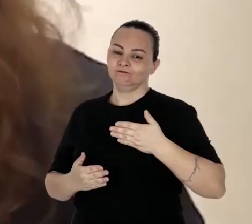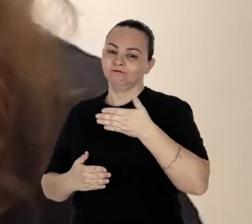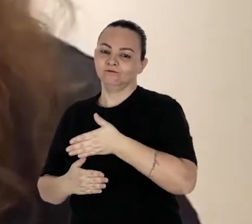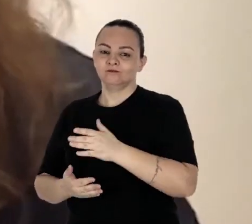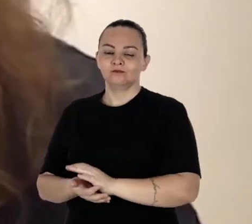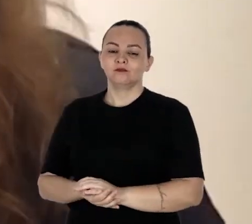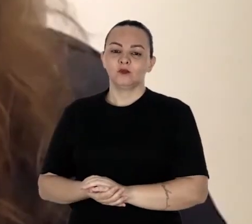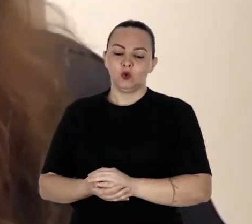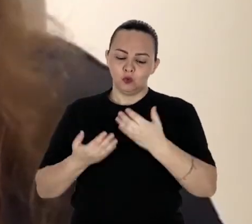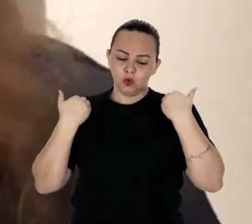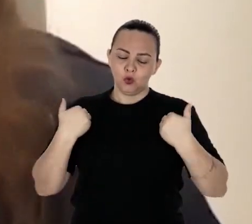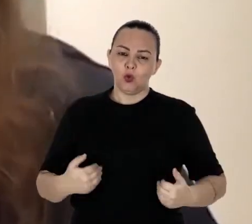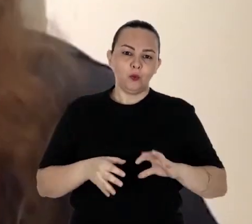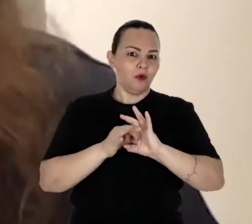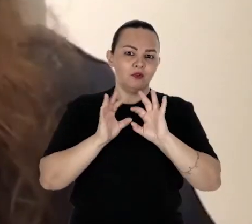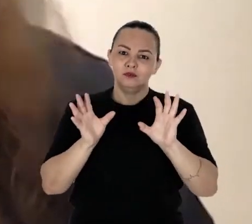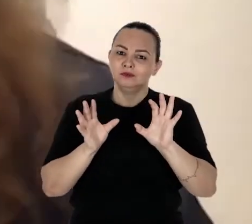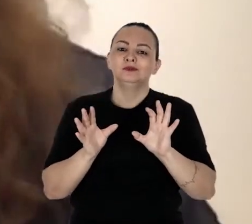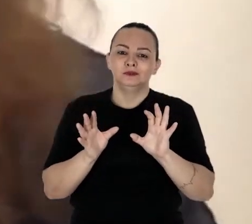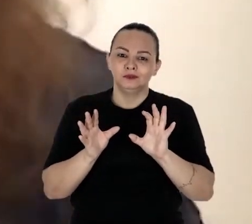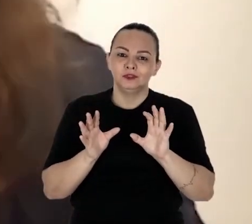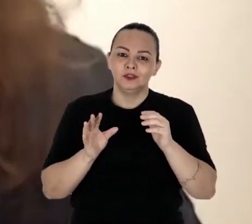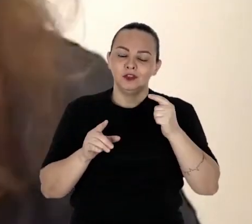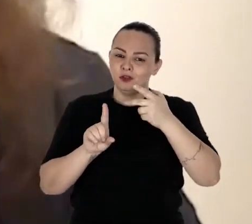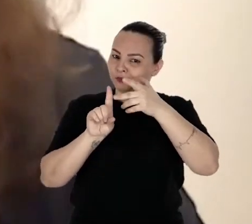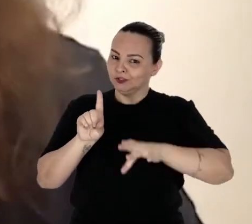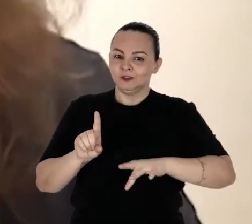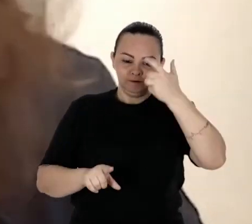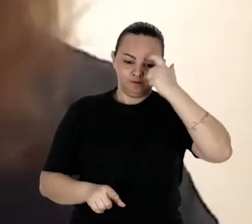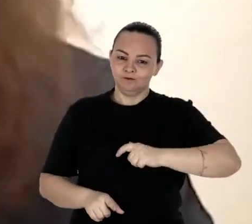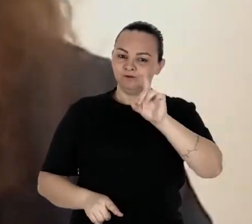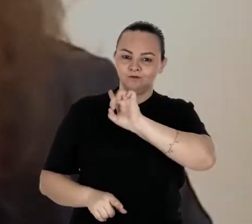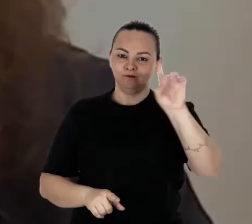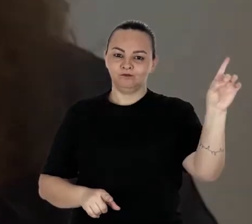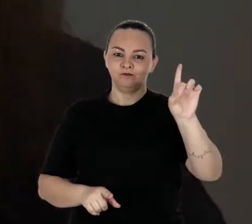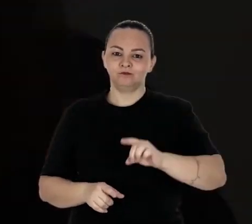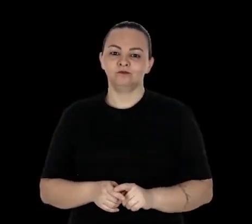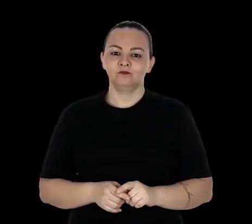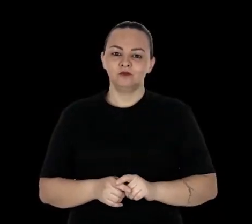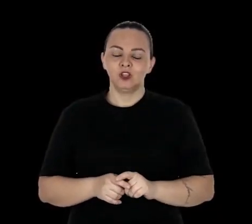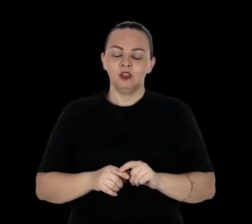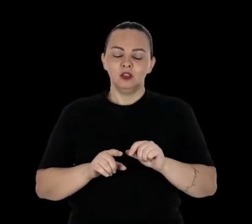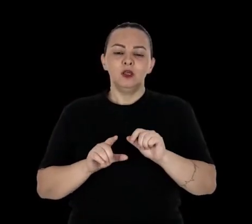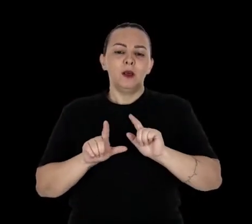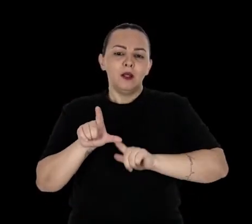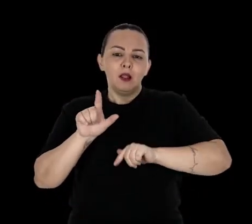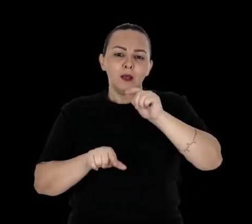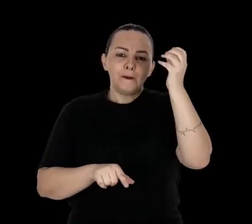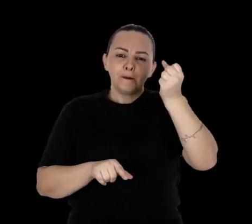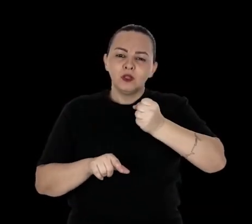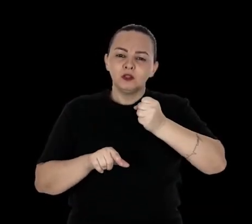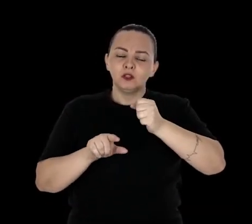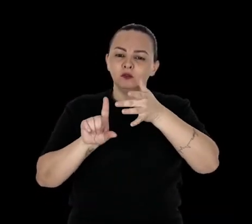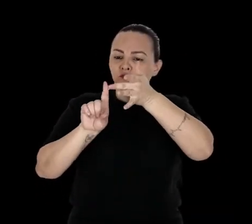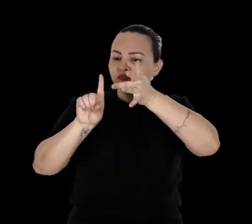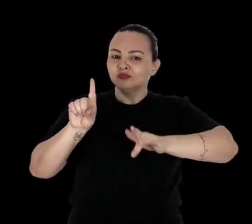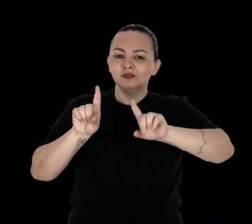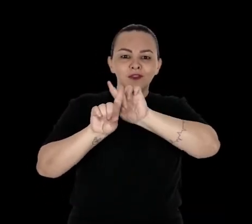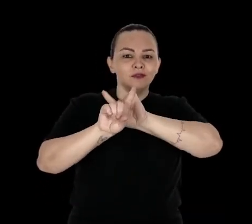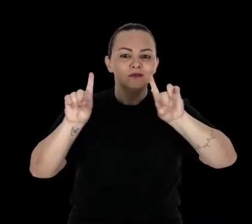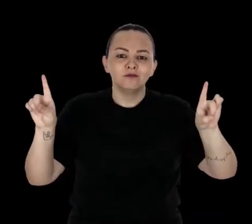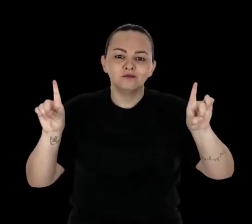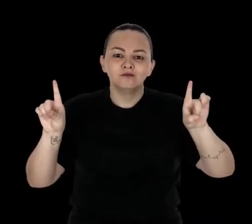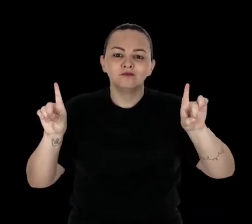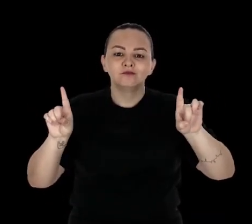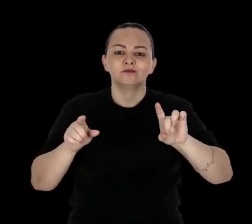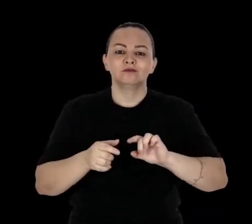preparada para mim. O meu corpo é político e capacitismo aqui, não. Na tela preta em letras brancas,